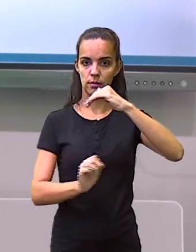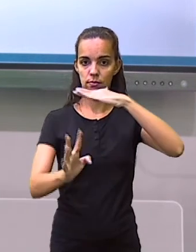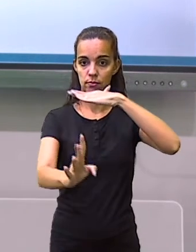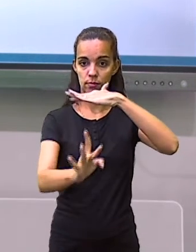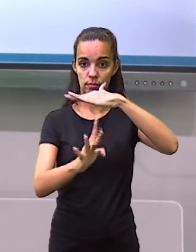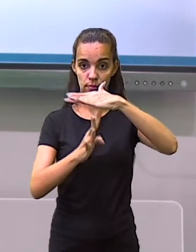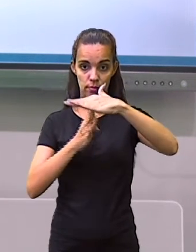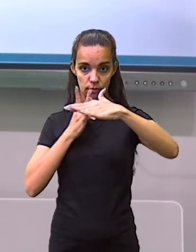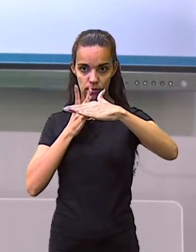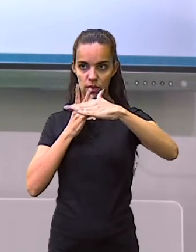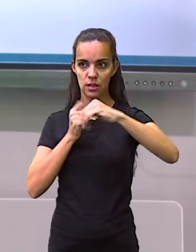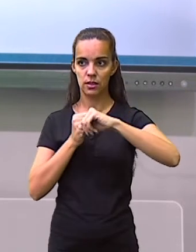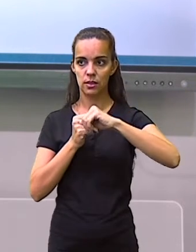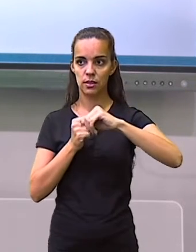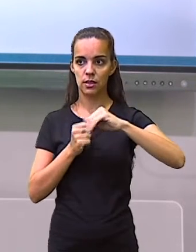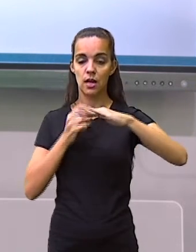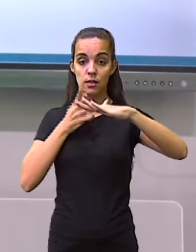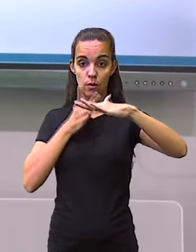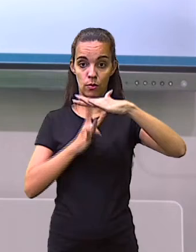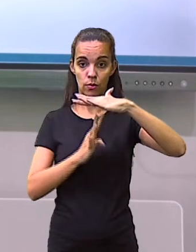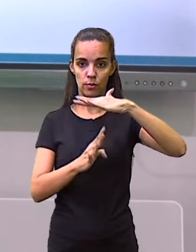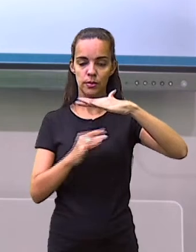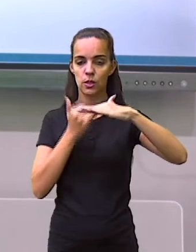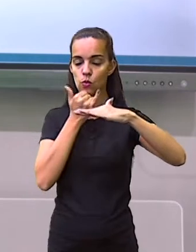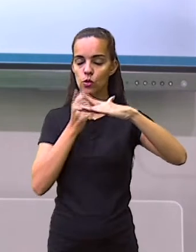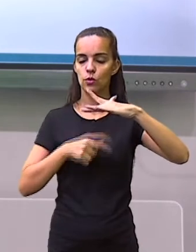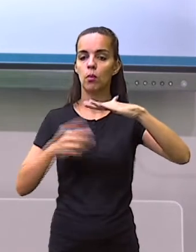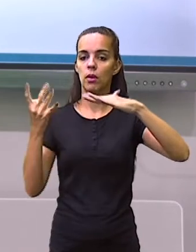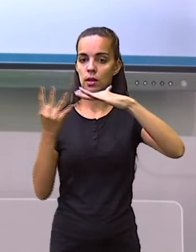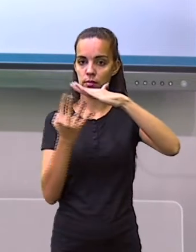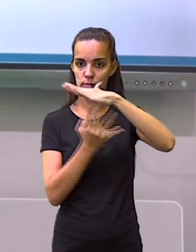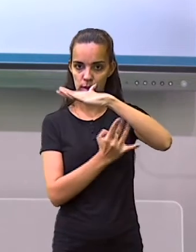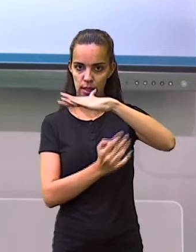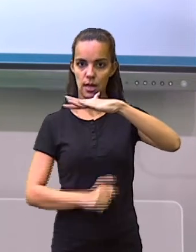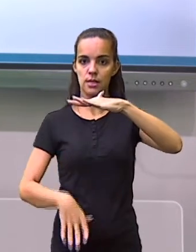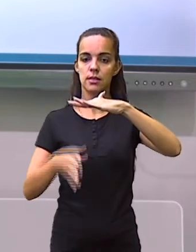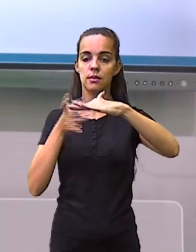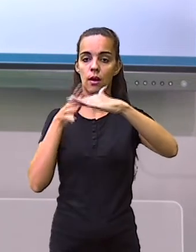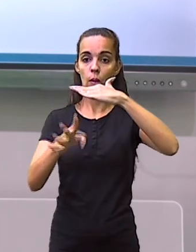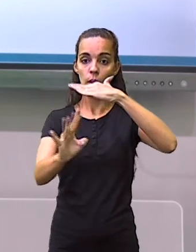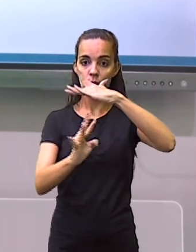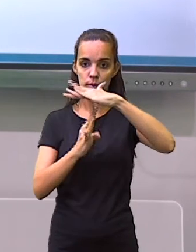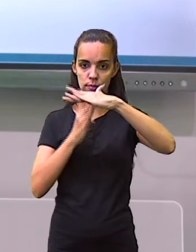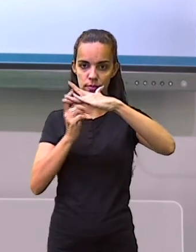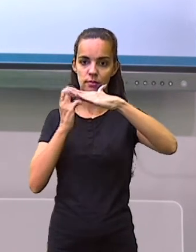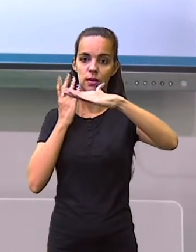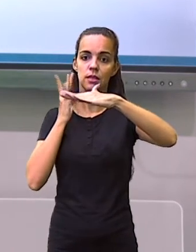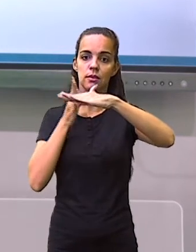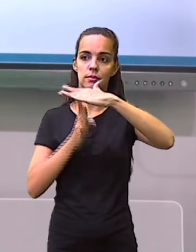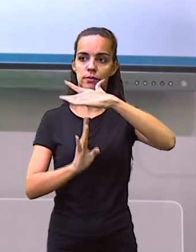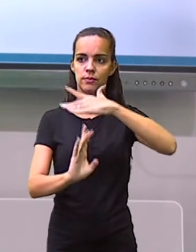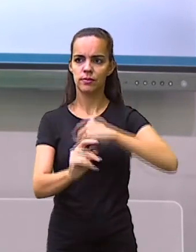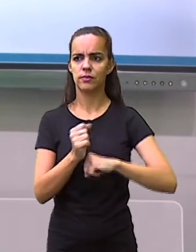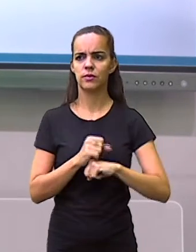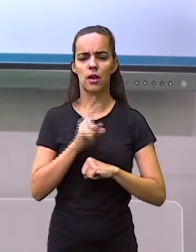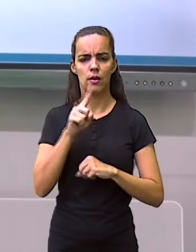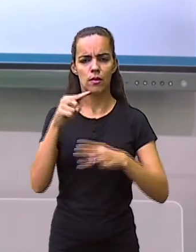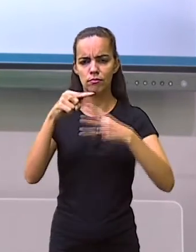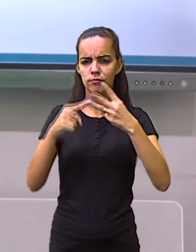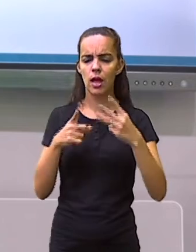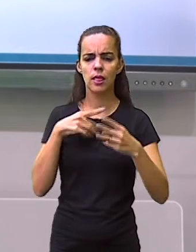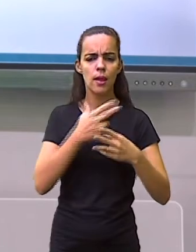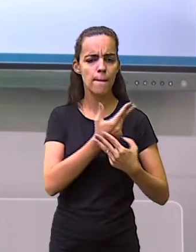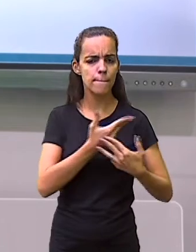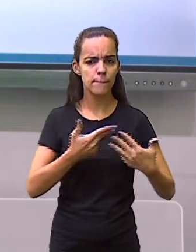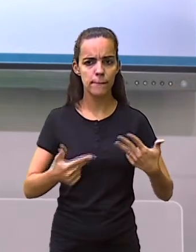emigração e imigração. Todos fazem referência ao mesmo processo,